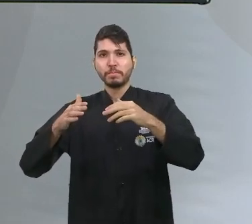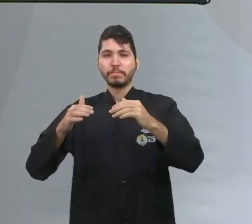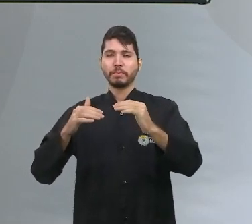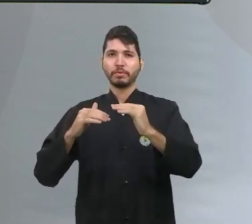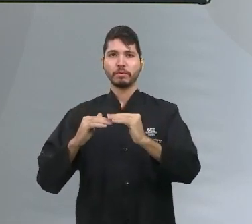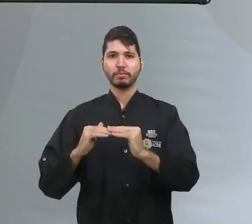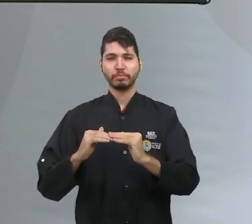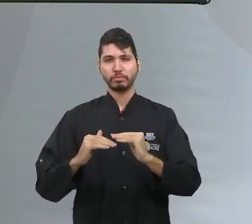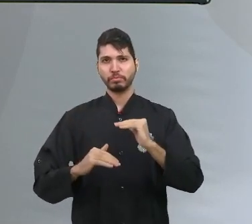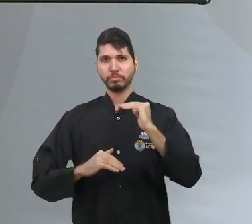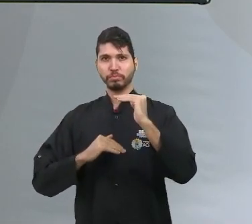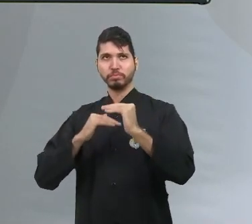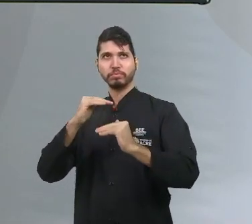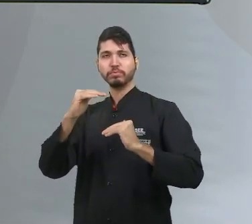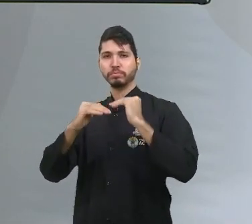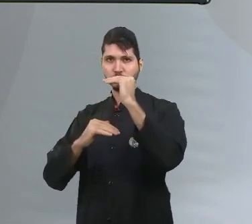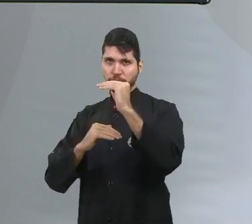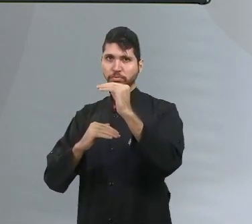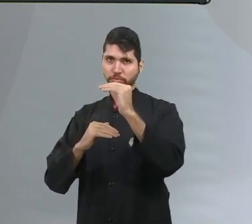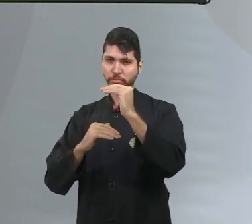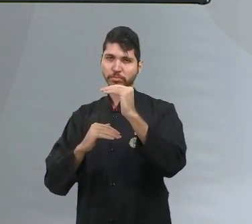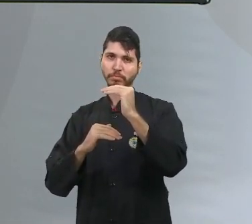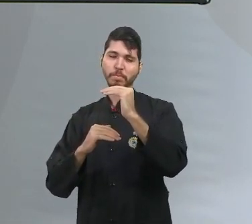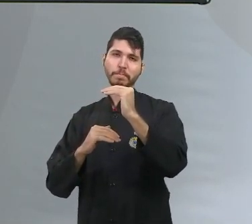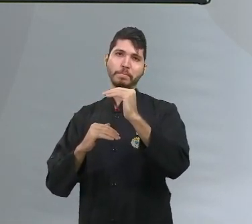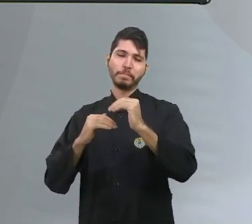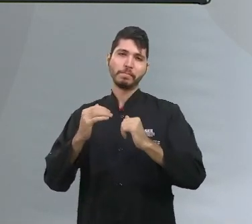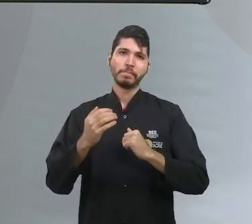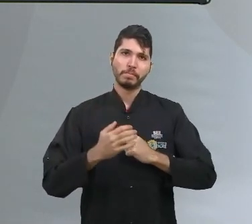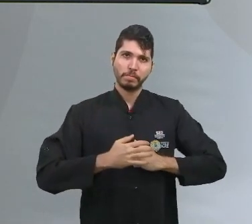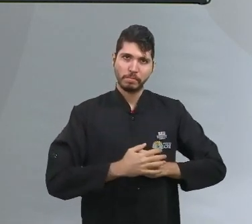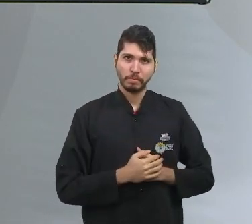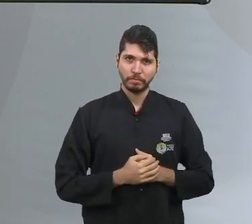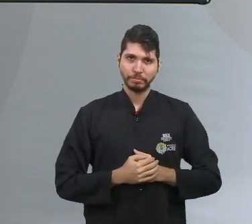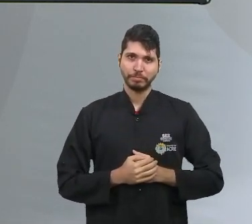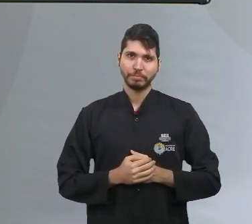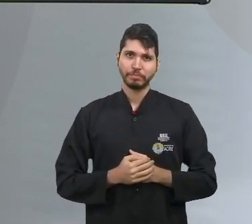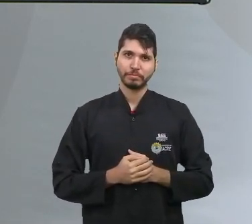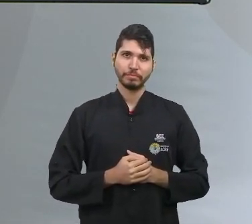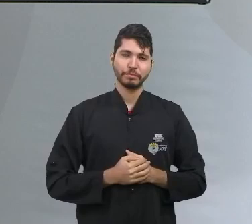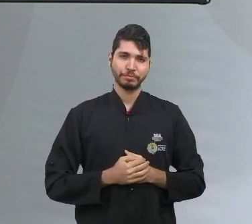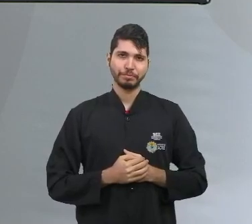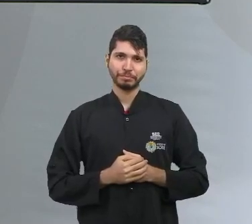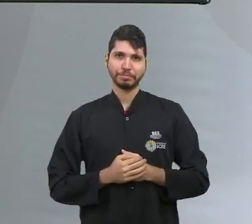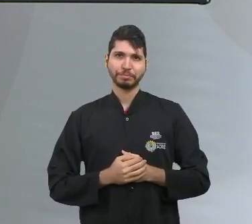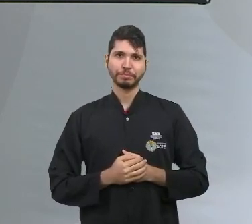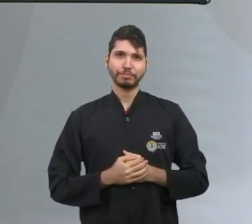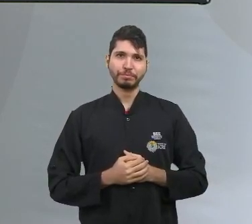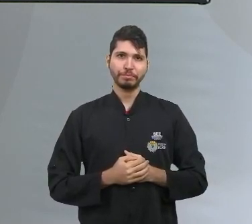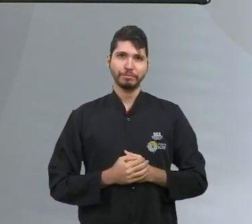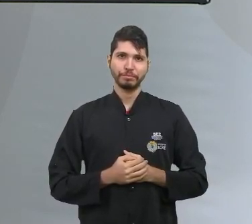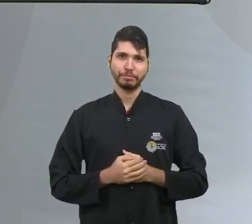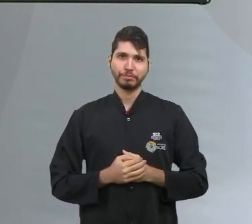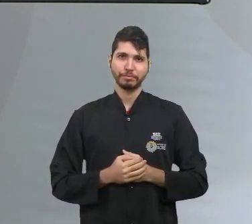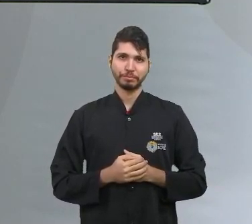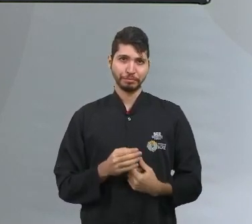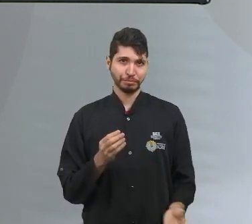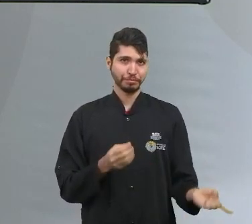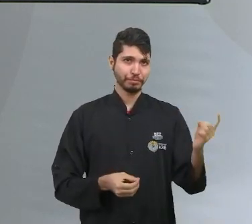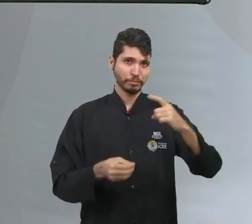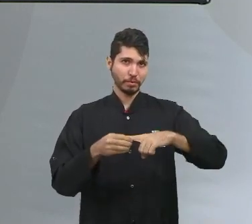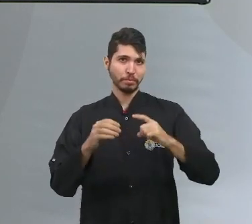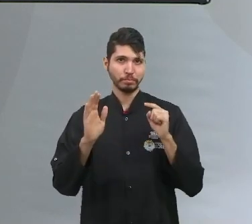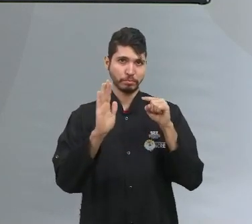de industrialização conforme foi um determinado momento da história do nosso país. Vamos retornar para a